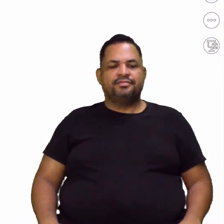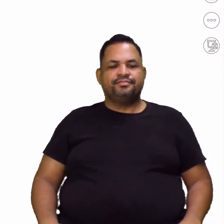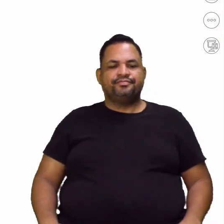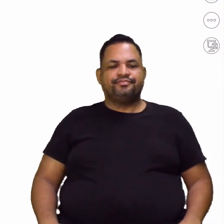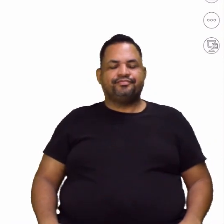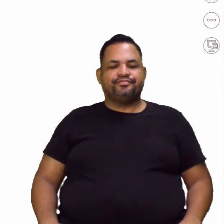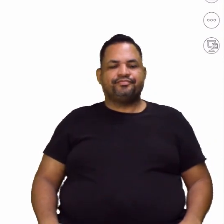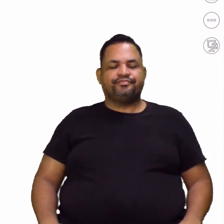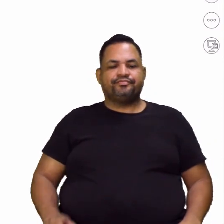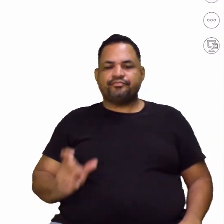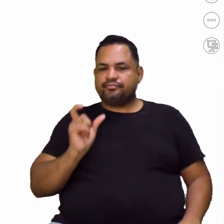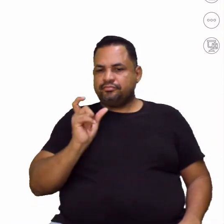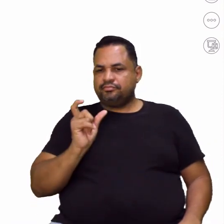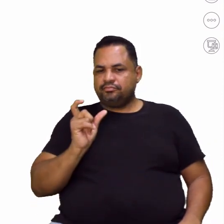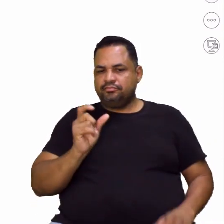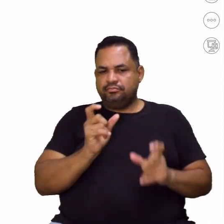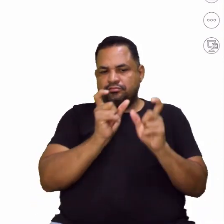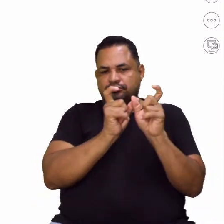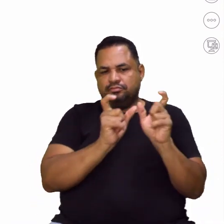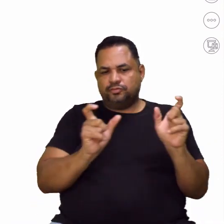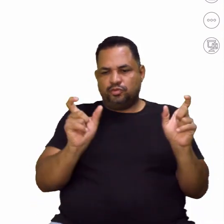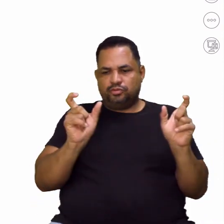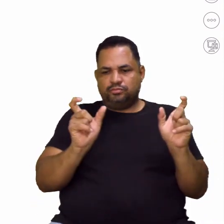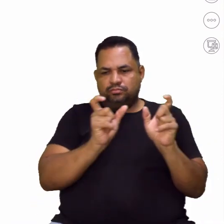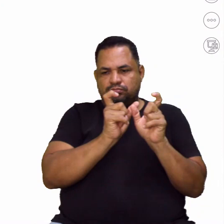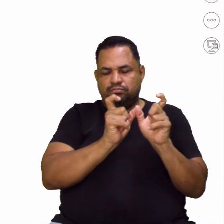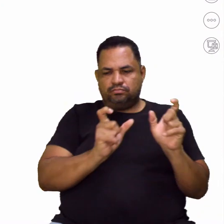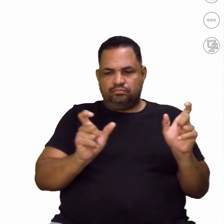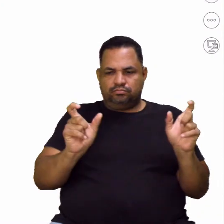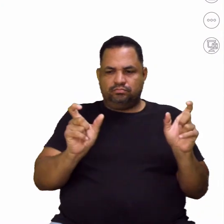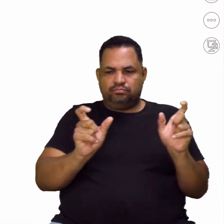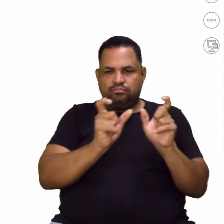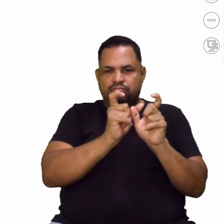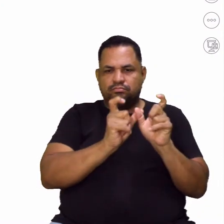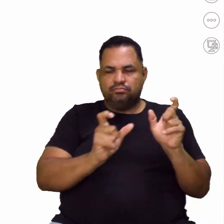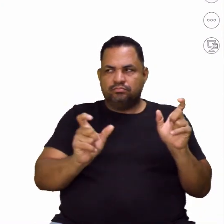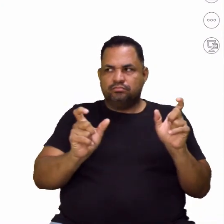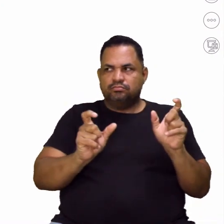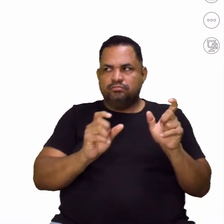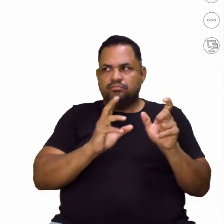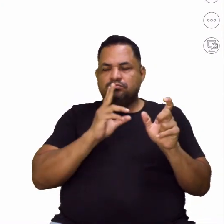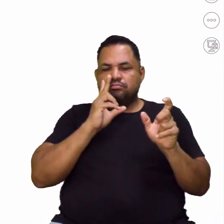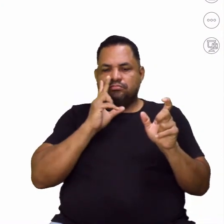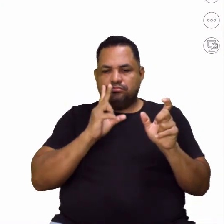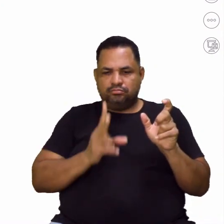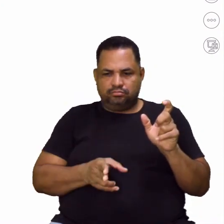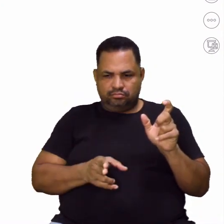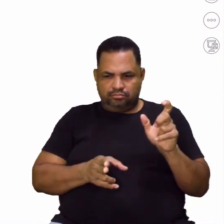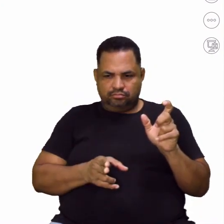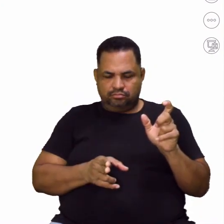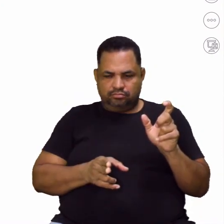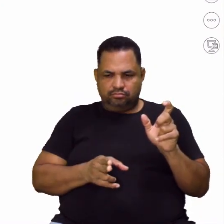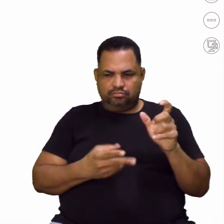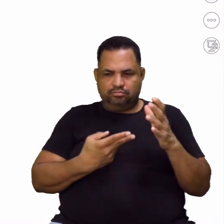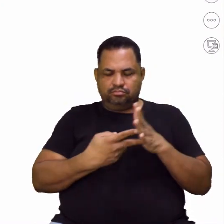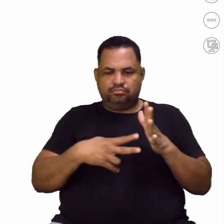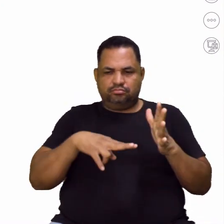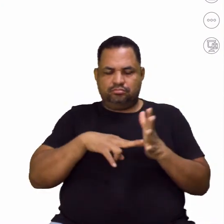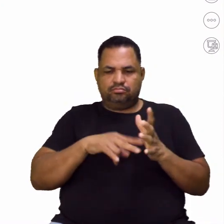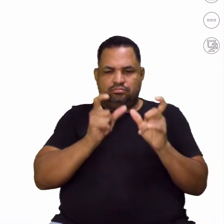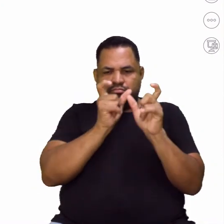palavras aqui são o quê? Sinônimo, ó, semelhança de significação.